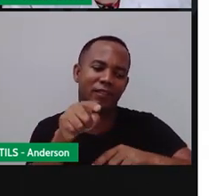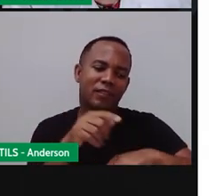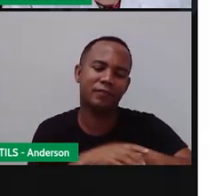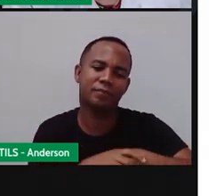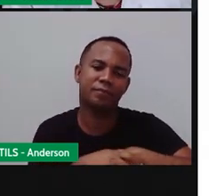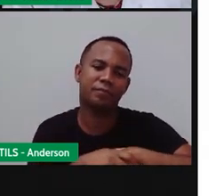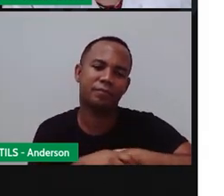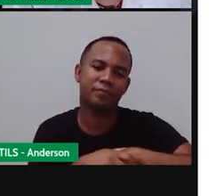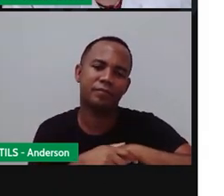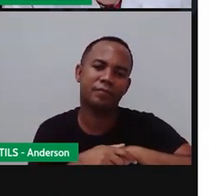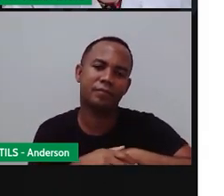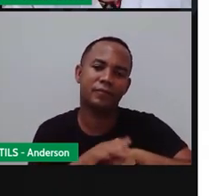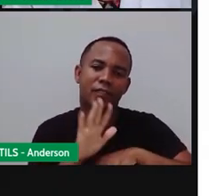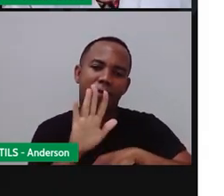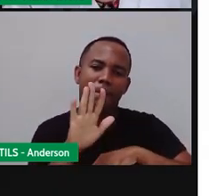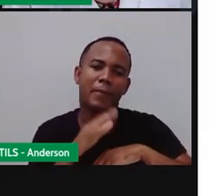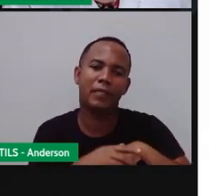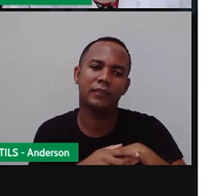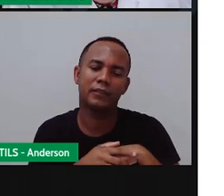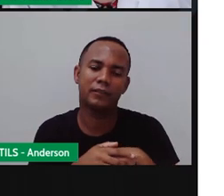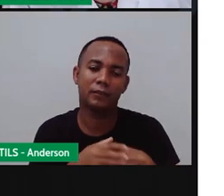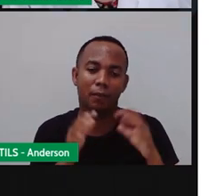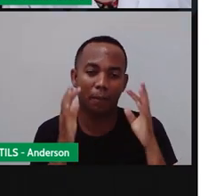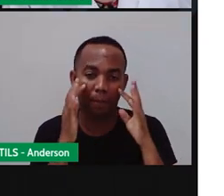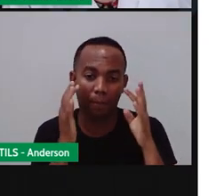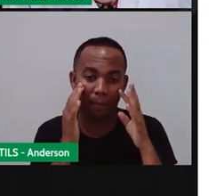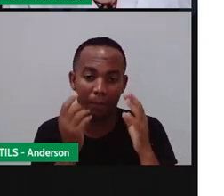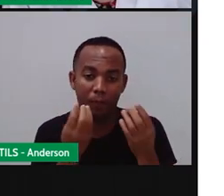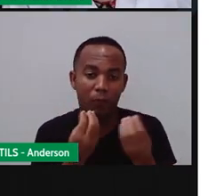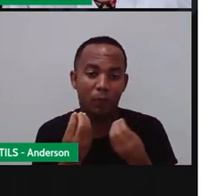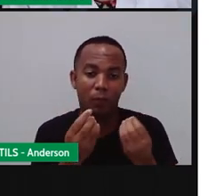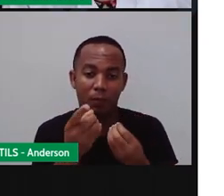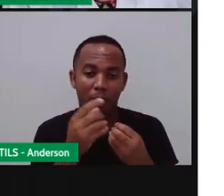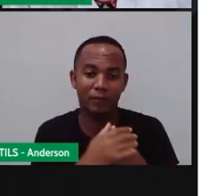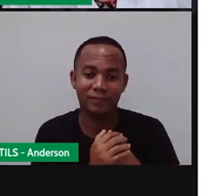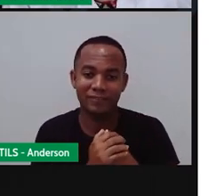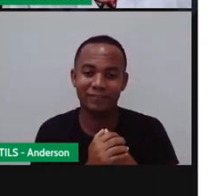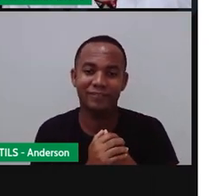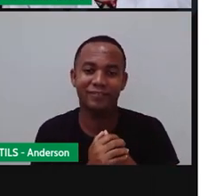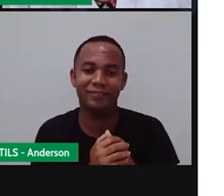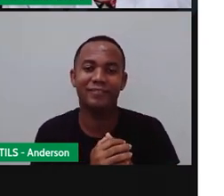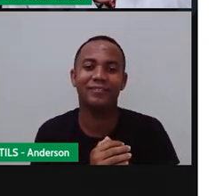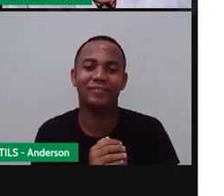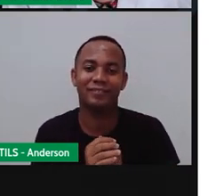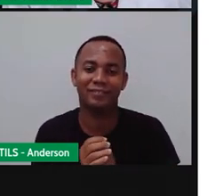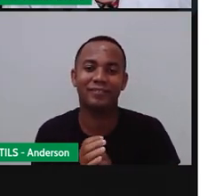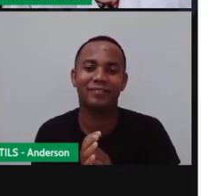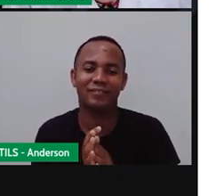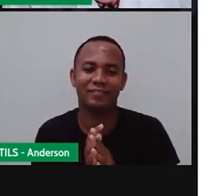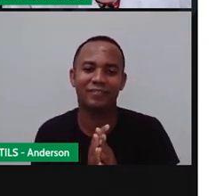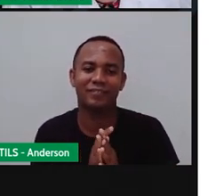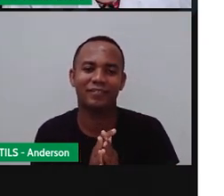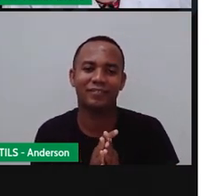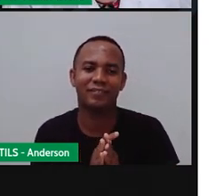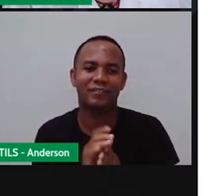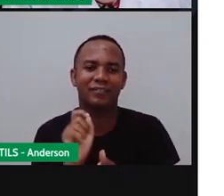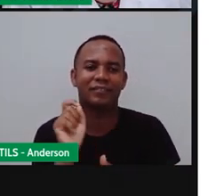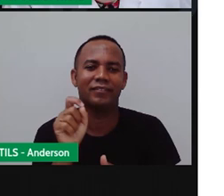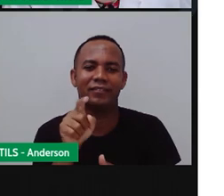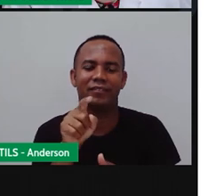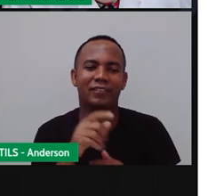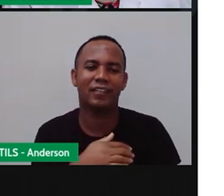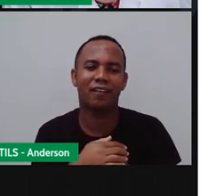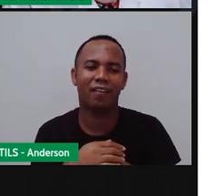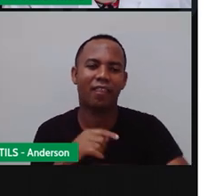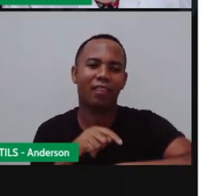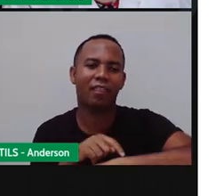relógios antigos, mas preste atenção nisso aqui. Parece uma engenhoca, né? Não é isso? Mas aqui, gente, era pra